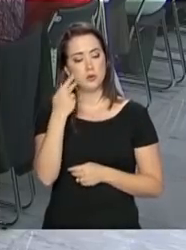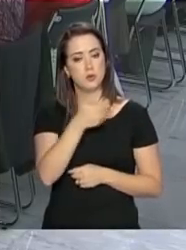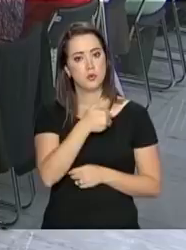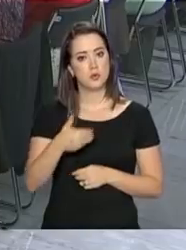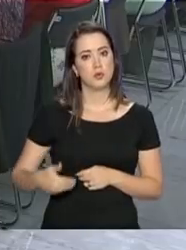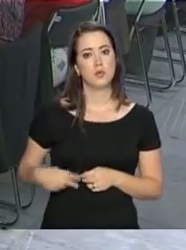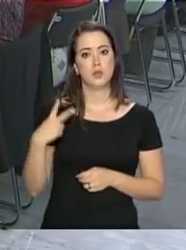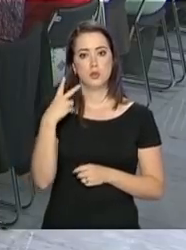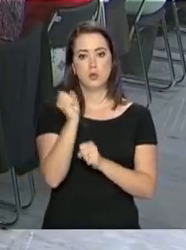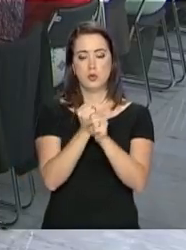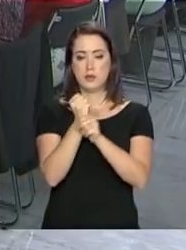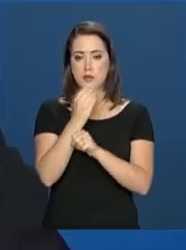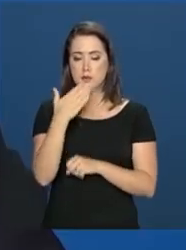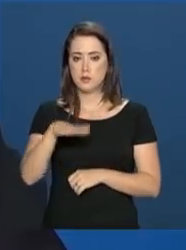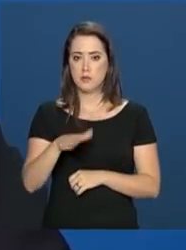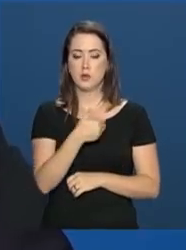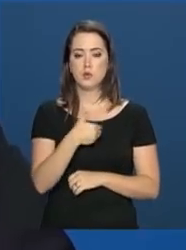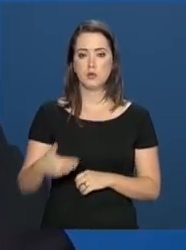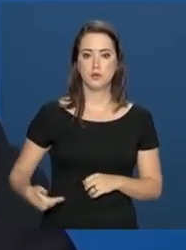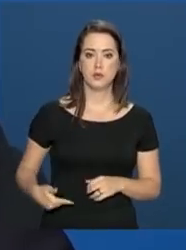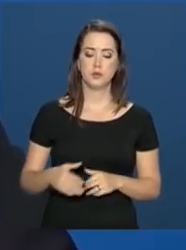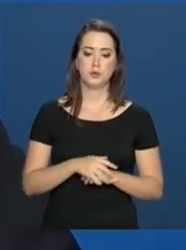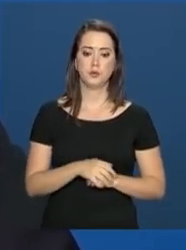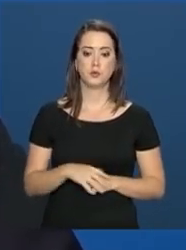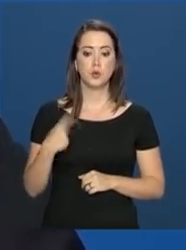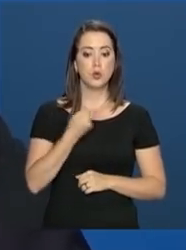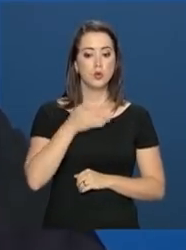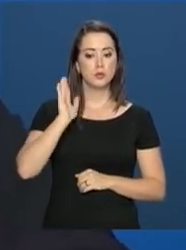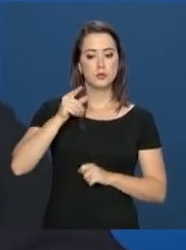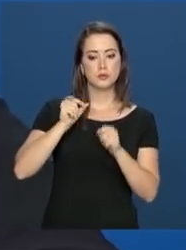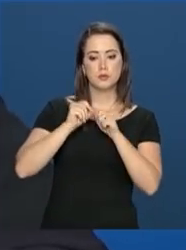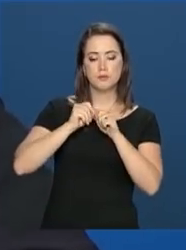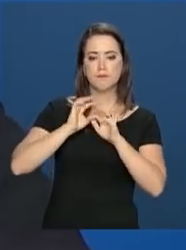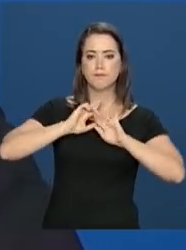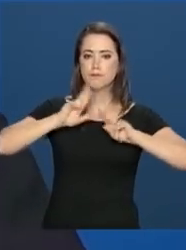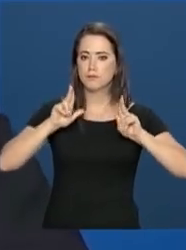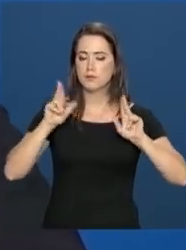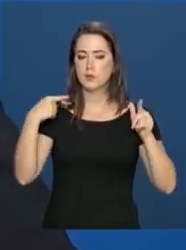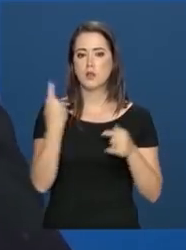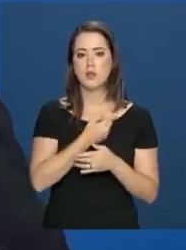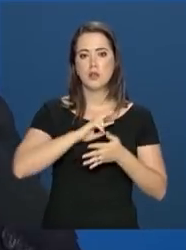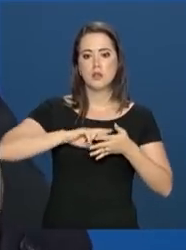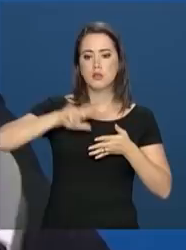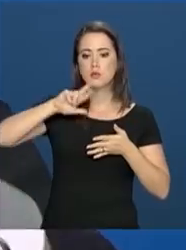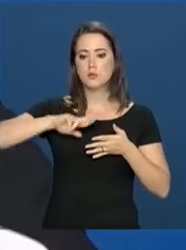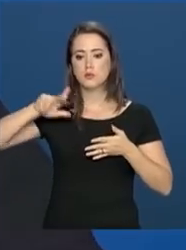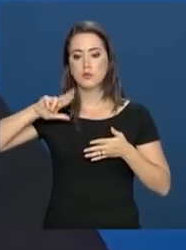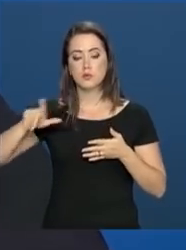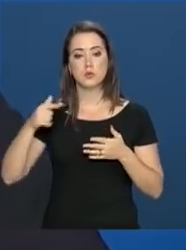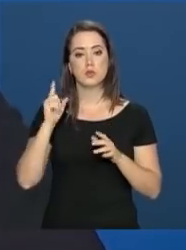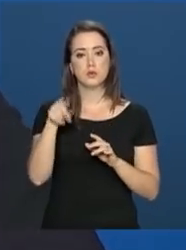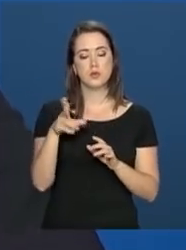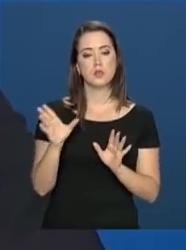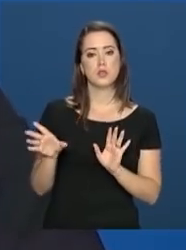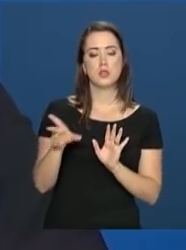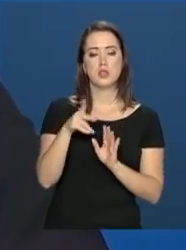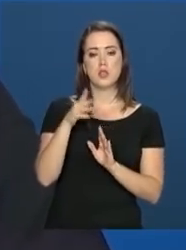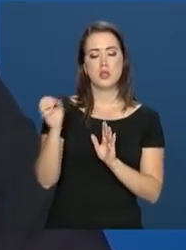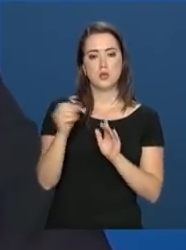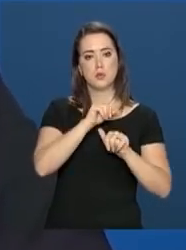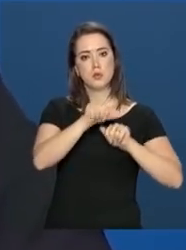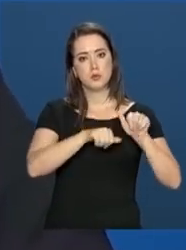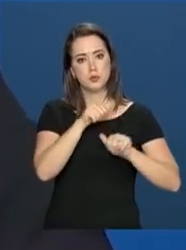anos e meio de seu governo. Boa parte do que fizemos, nas várias reformas, nas várias